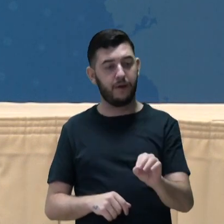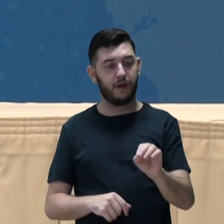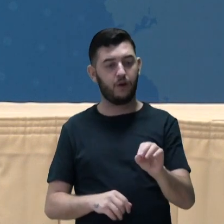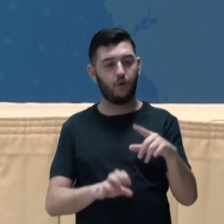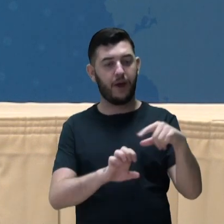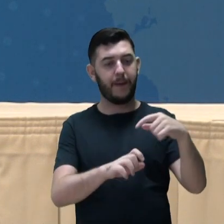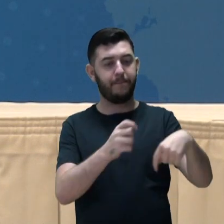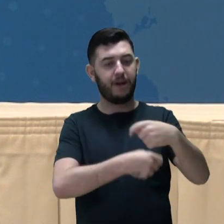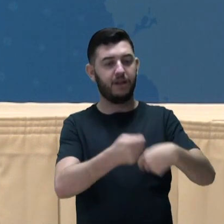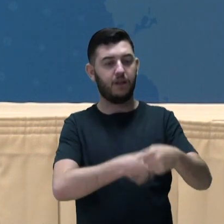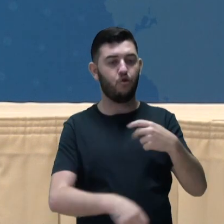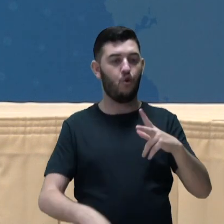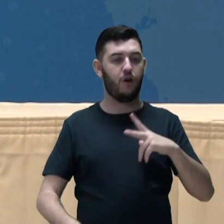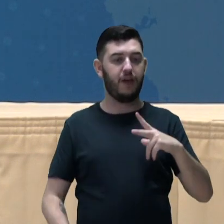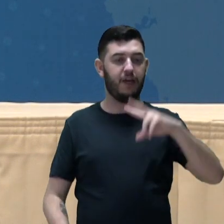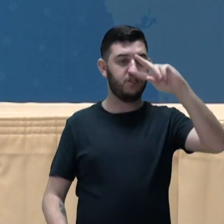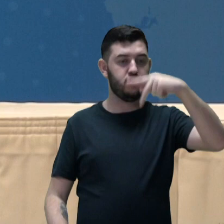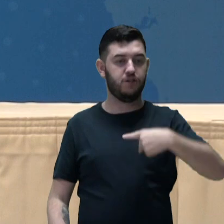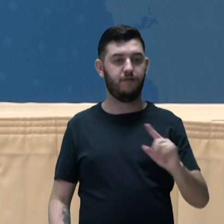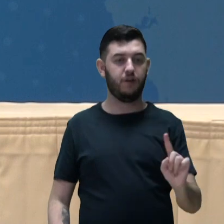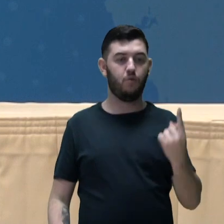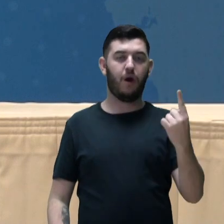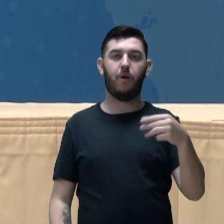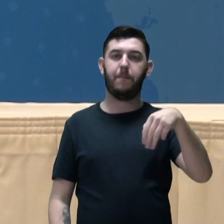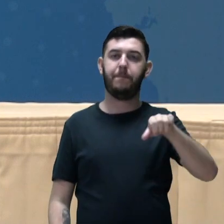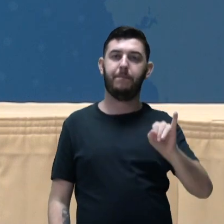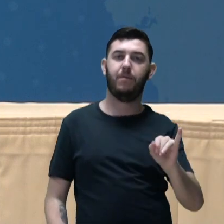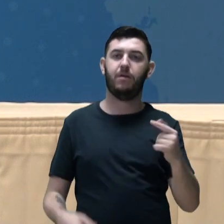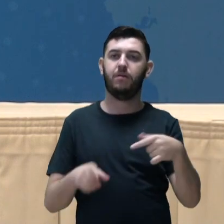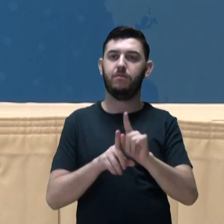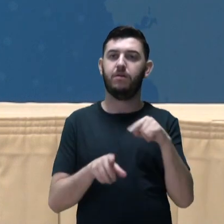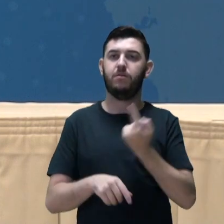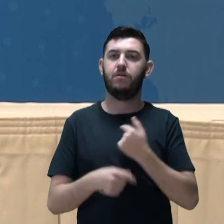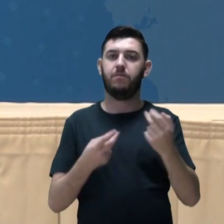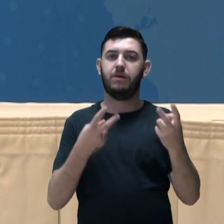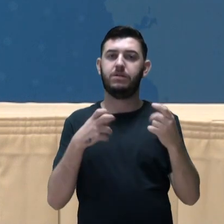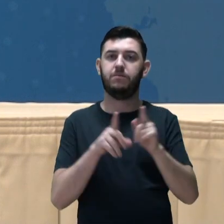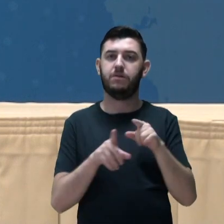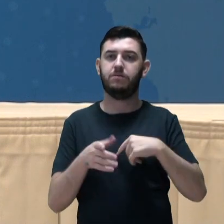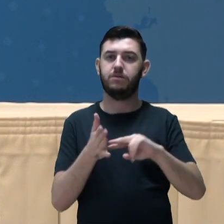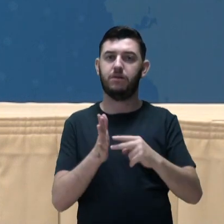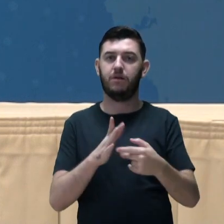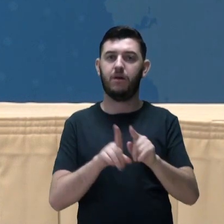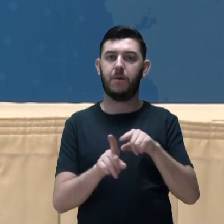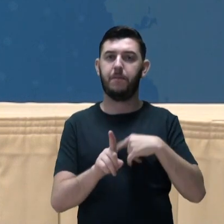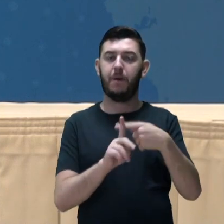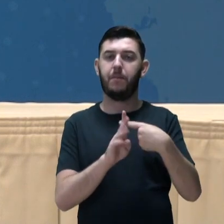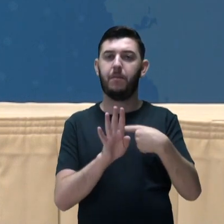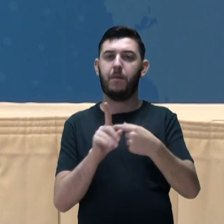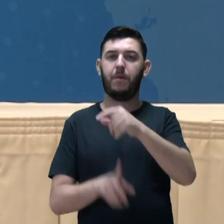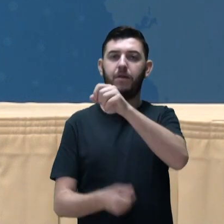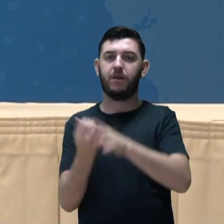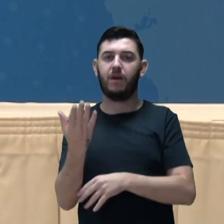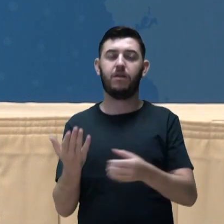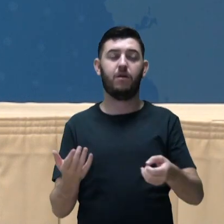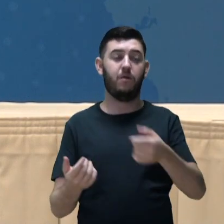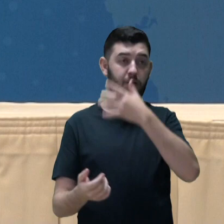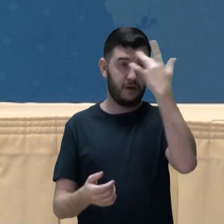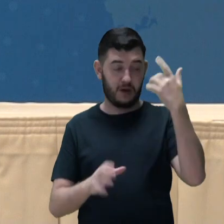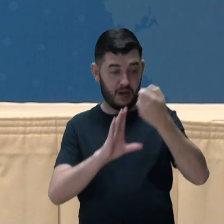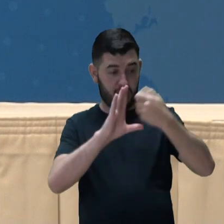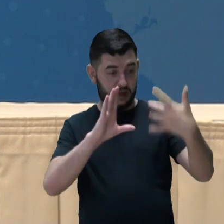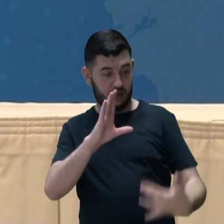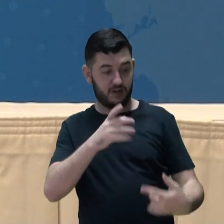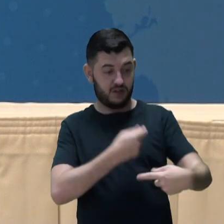gente viu nos últimos anos foi uma expansão significativa do número de negócios que têm essa característica, ou seja, que são tocados por uma